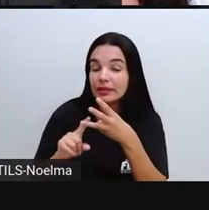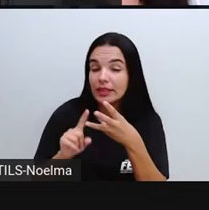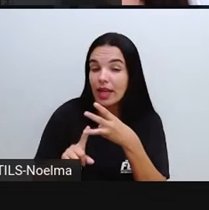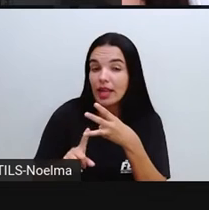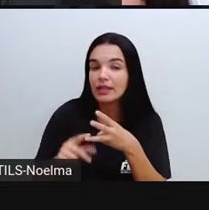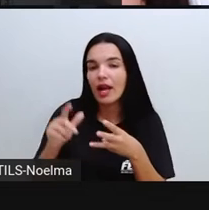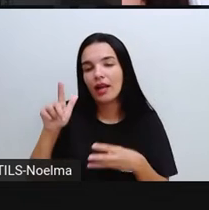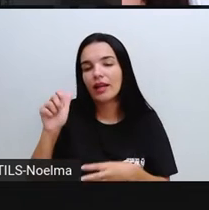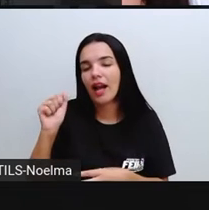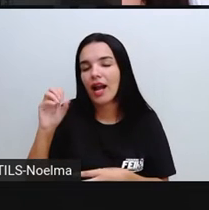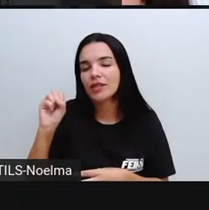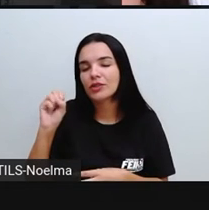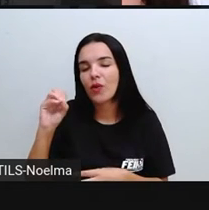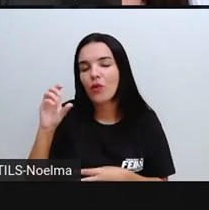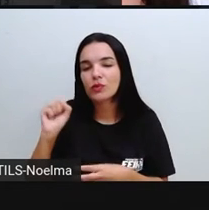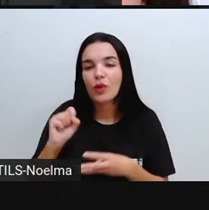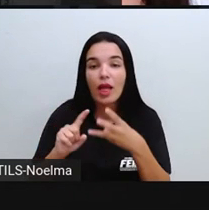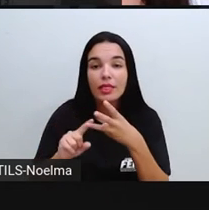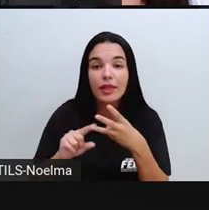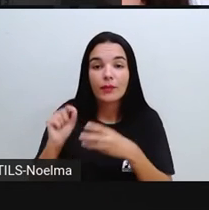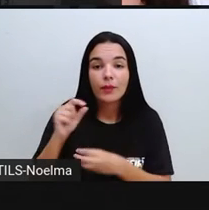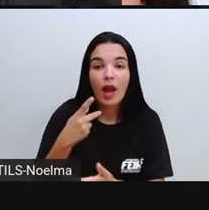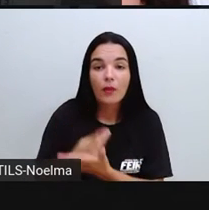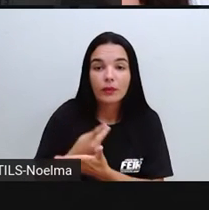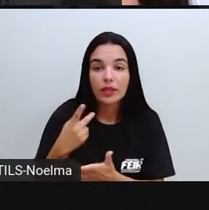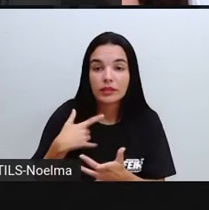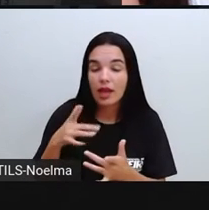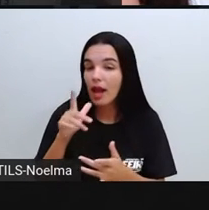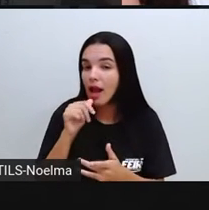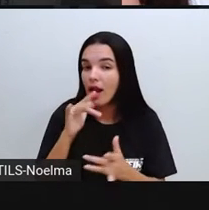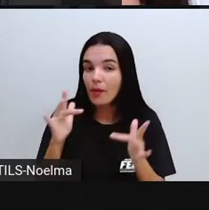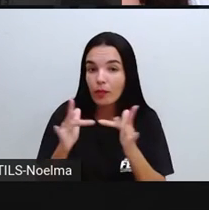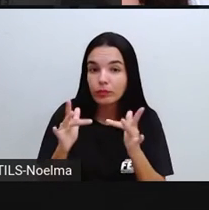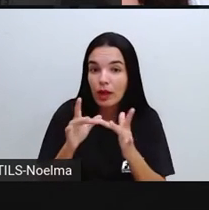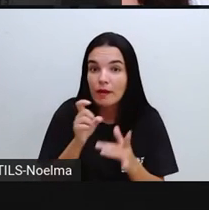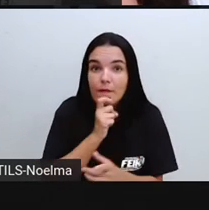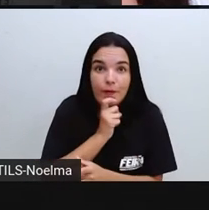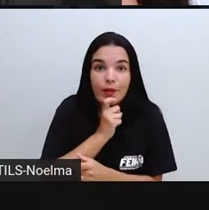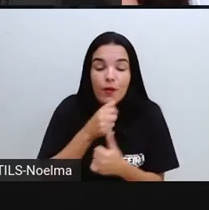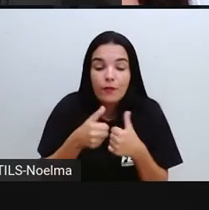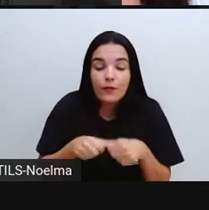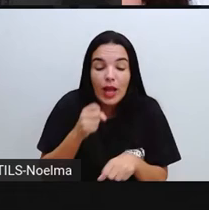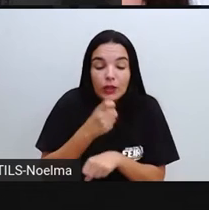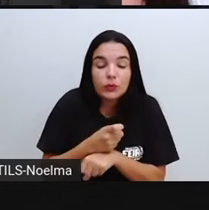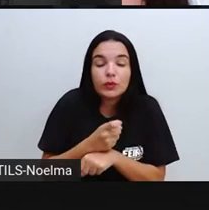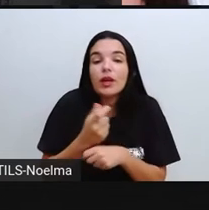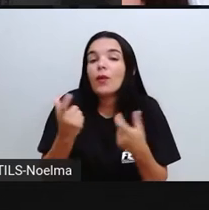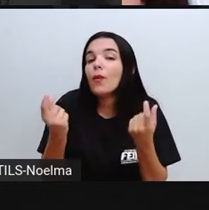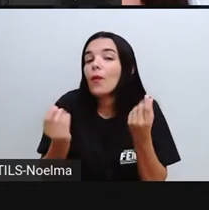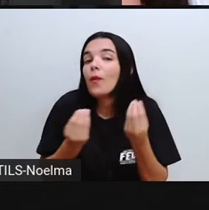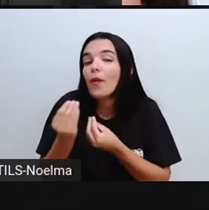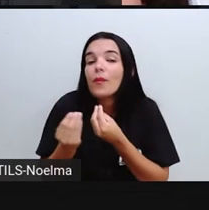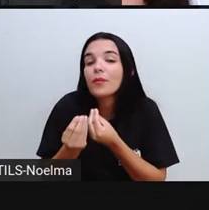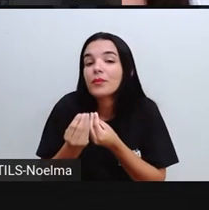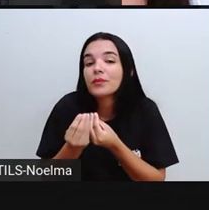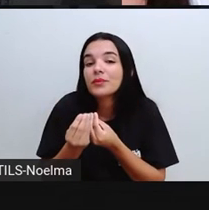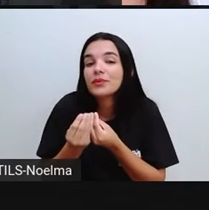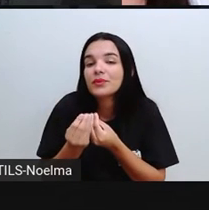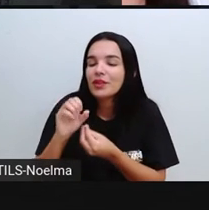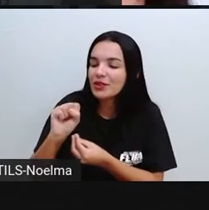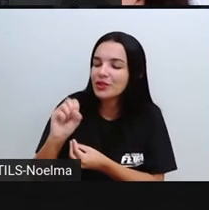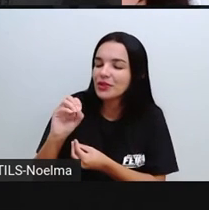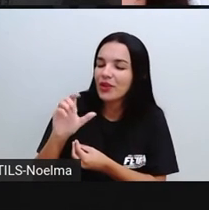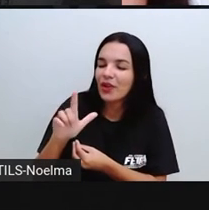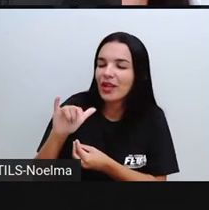Gasoso. Acontece quando a água entra em contato com o frio intenso e assim ela se solidifica. É qual o estado? O